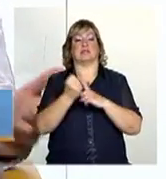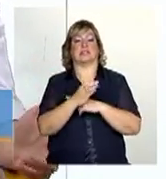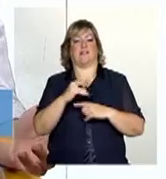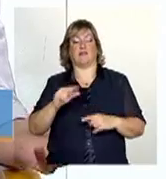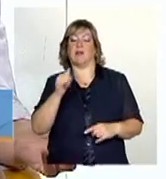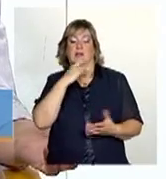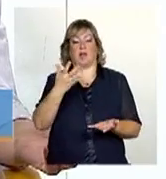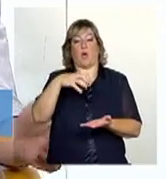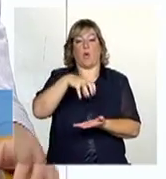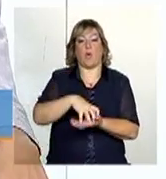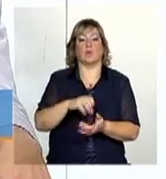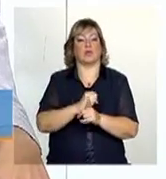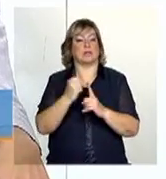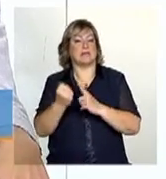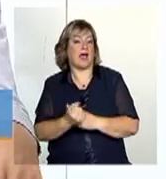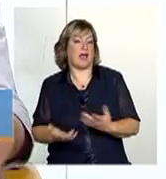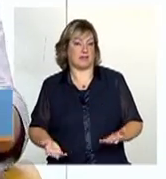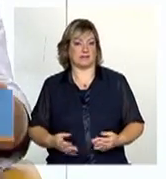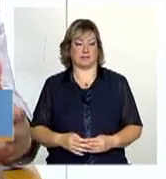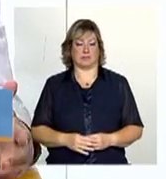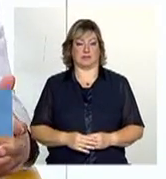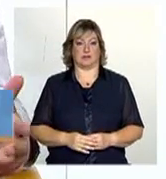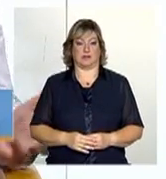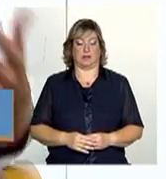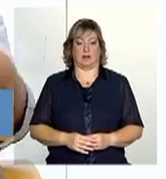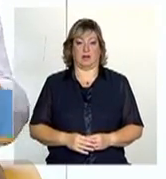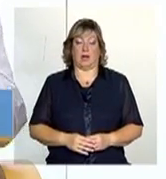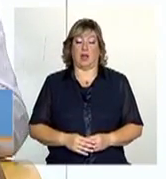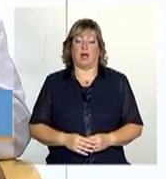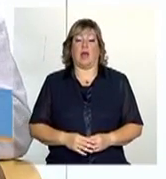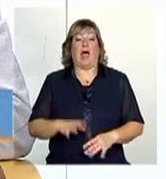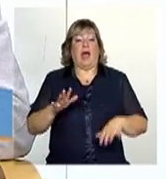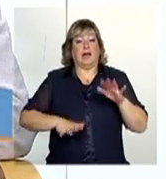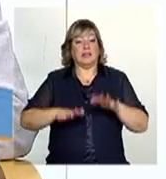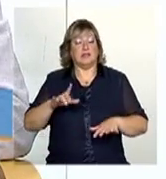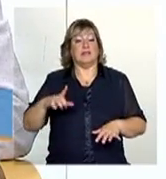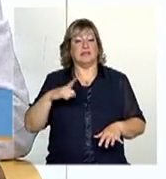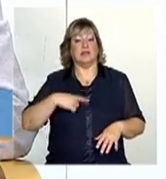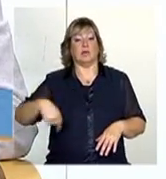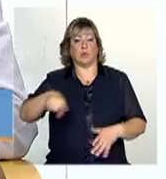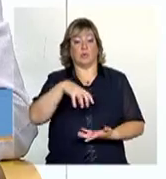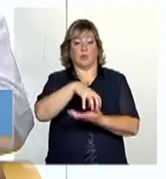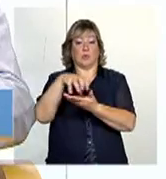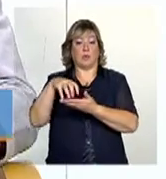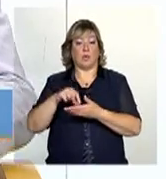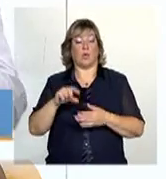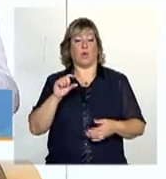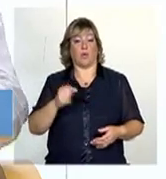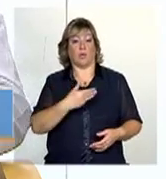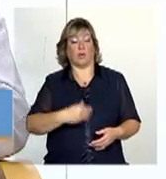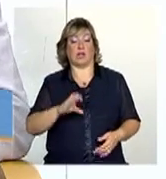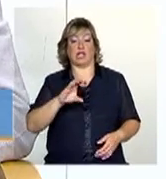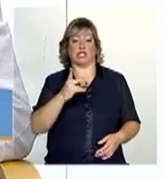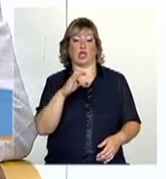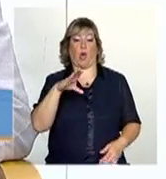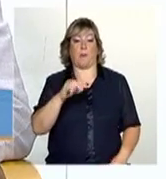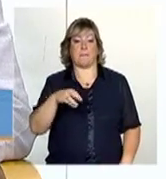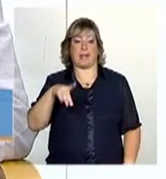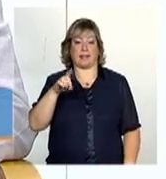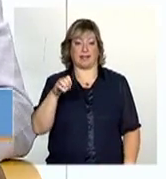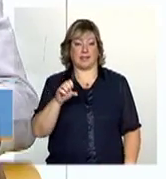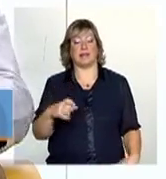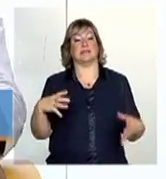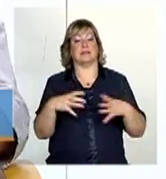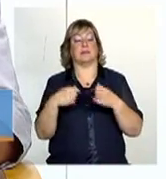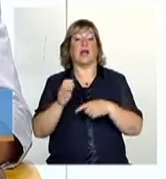enfim, movimentos sociais, por exemplo. Por outras vezes, são instituições do poder público. Por exemplo, o Instituto Chico Mendes, que precisa implementar